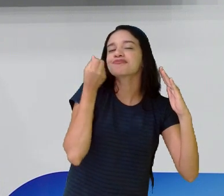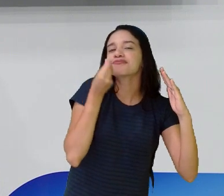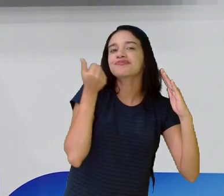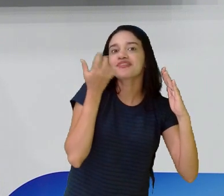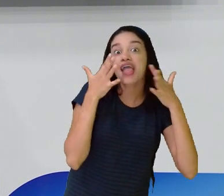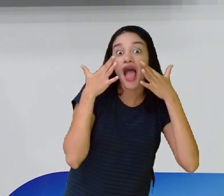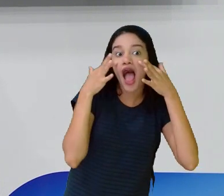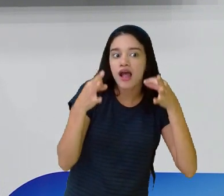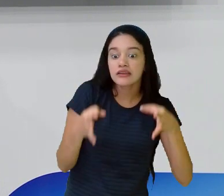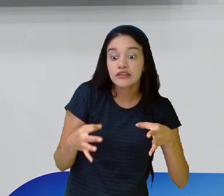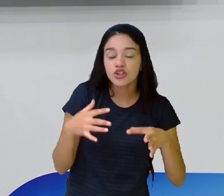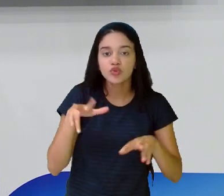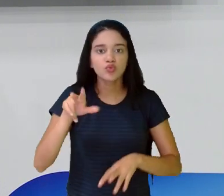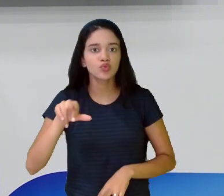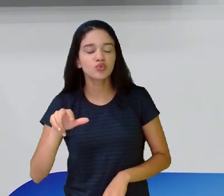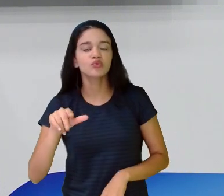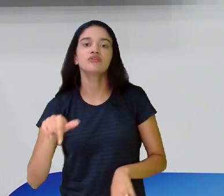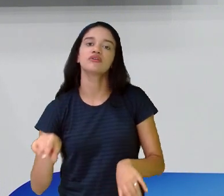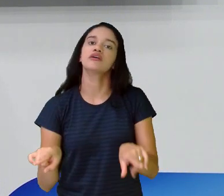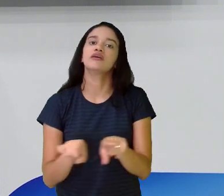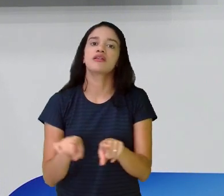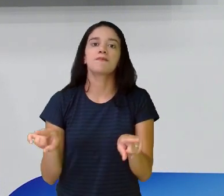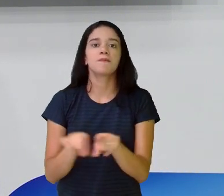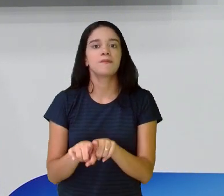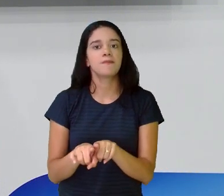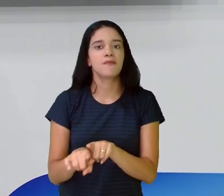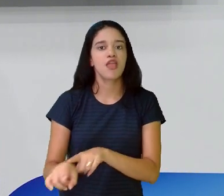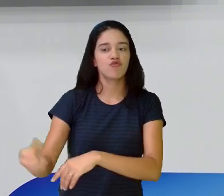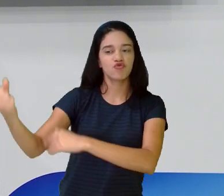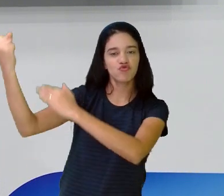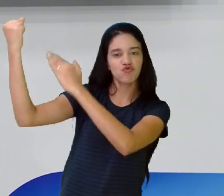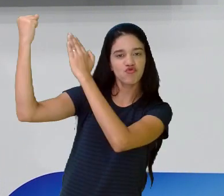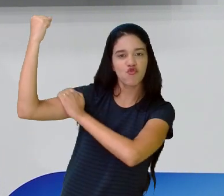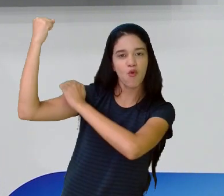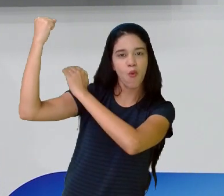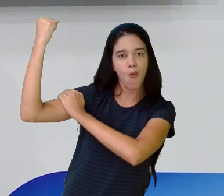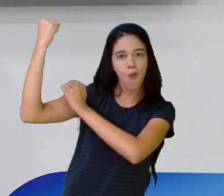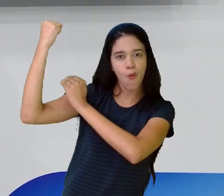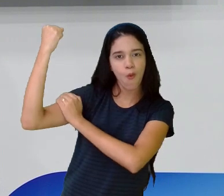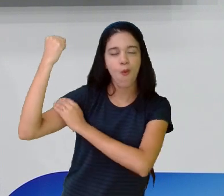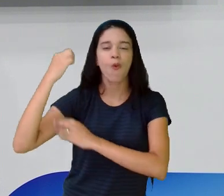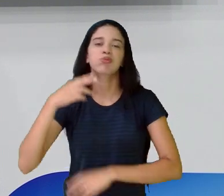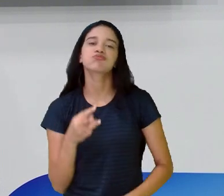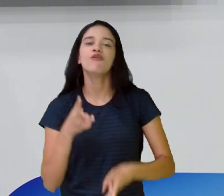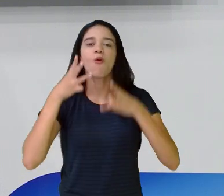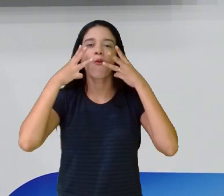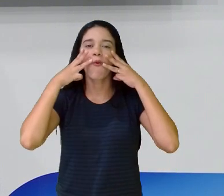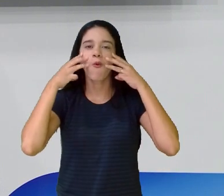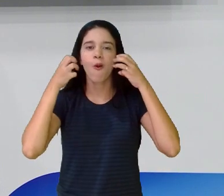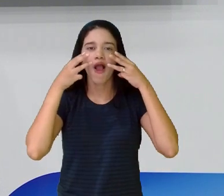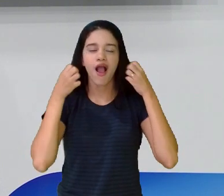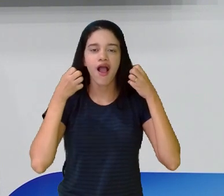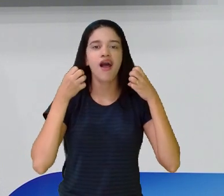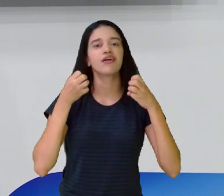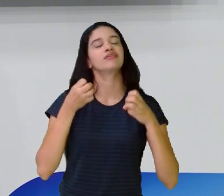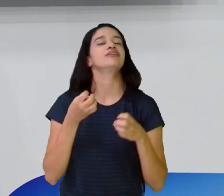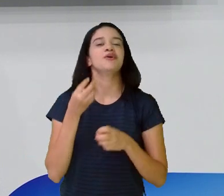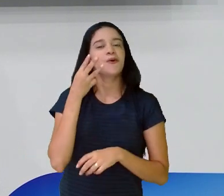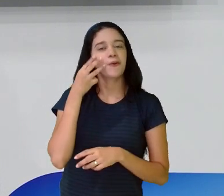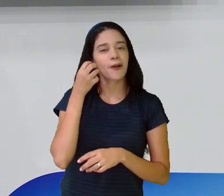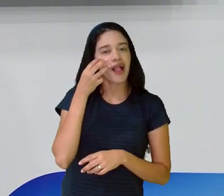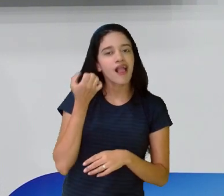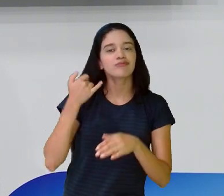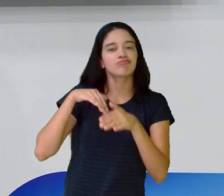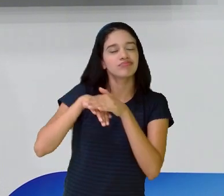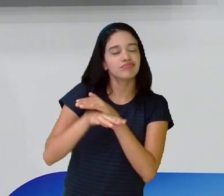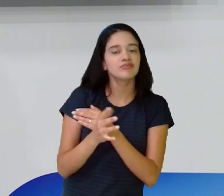atenção dos irmãos. Tem ser forte, né? Como lá o gato de botas. Tem aí alguns que estão cansados.